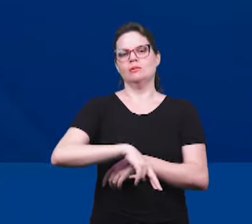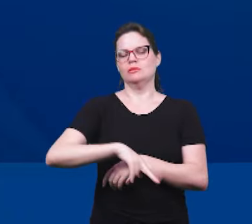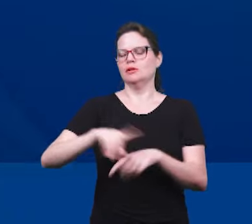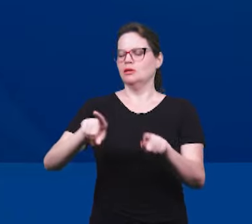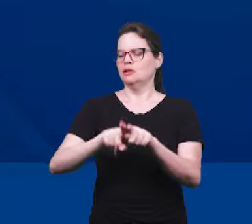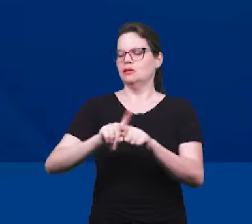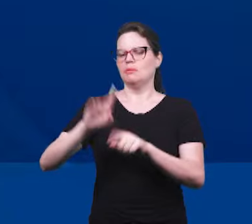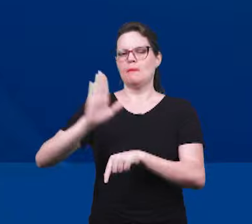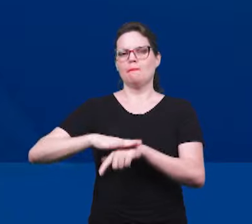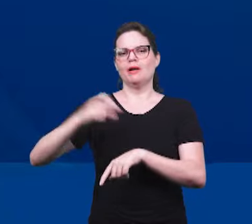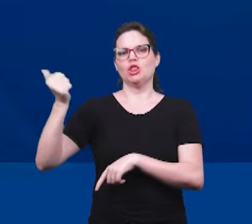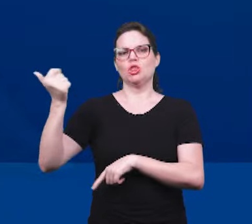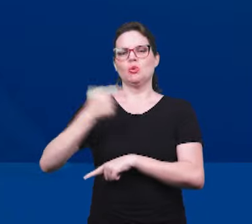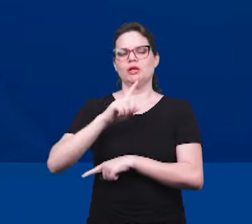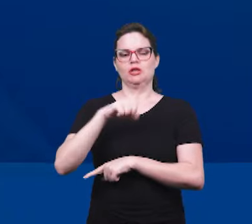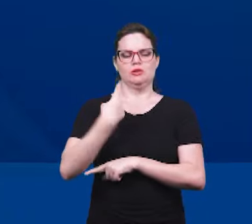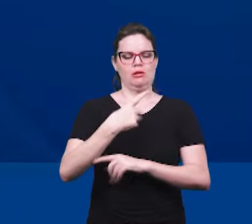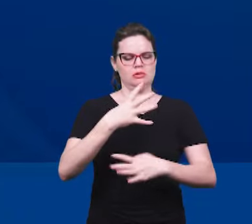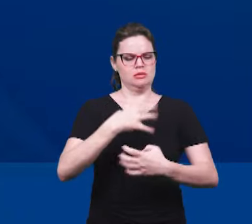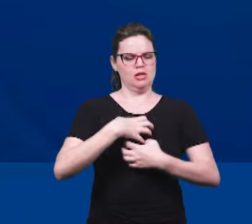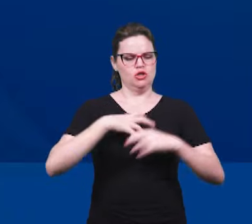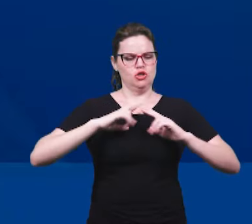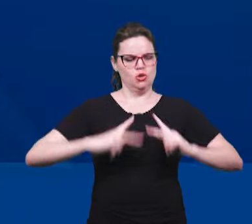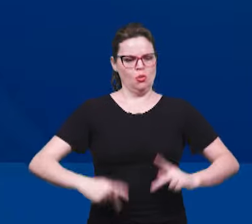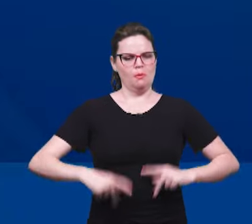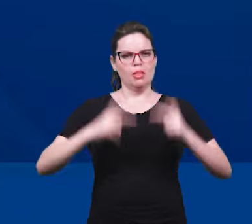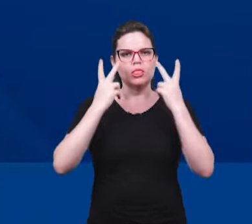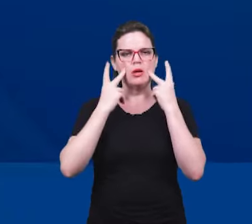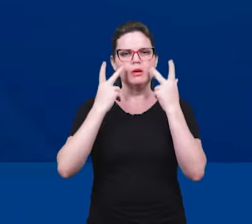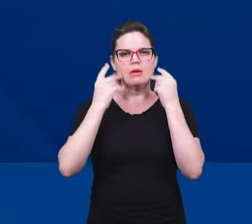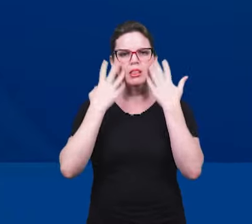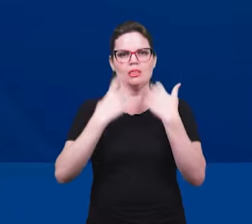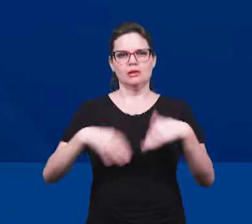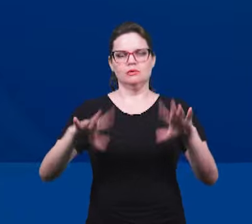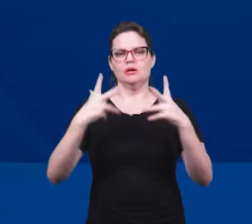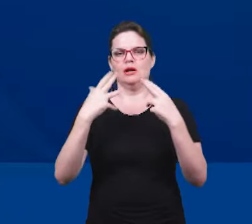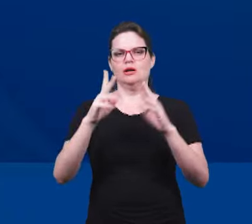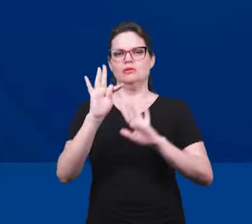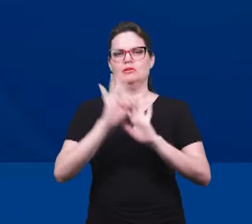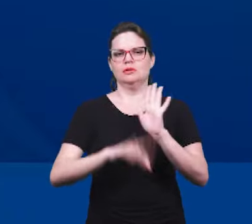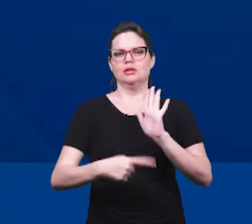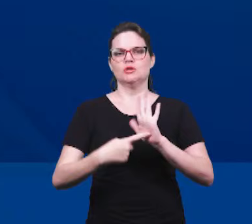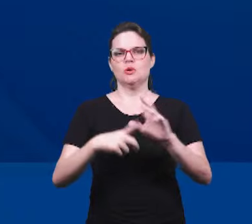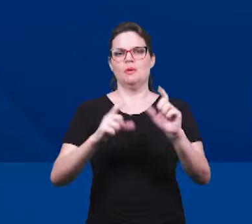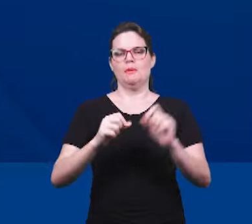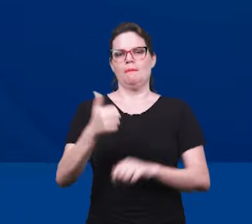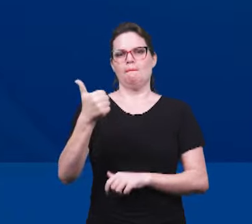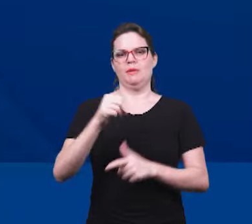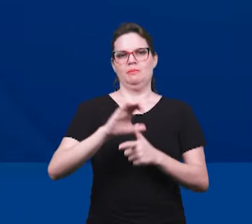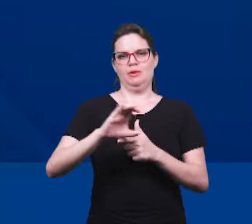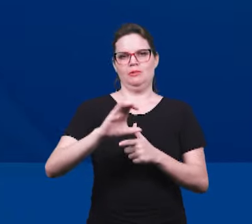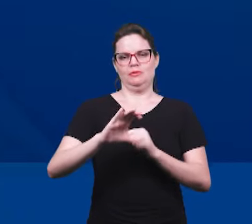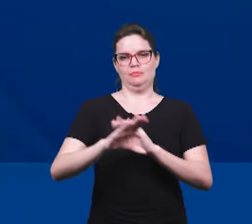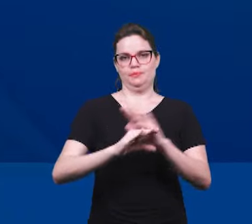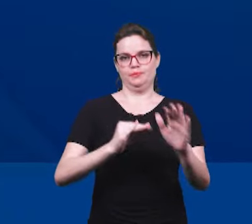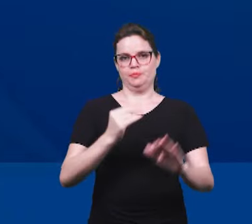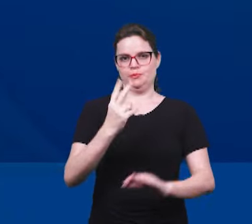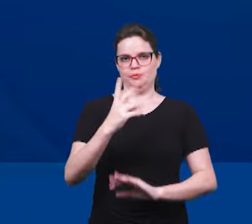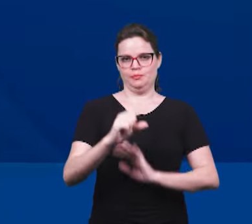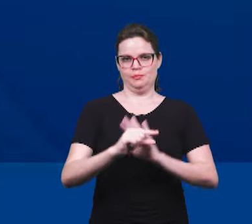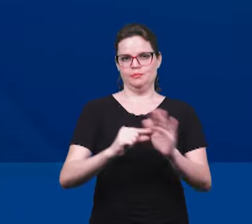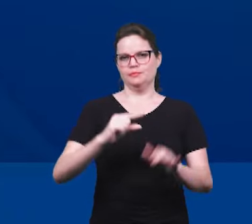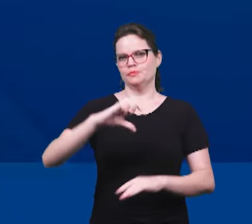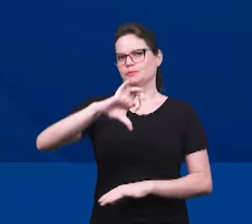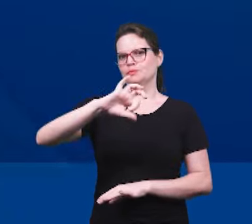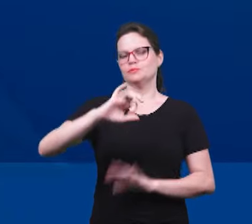muito além do que os sentidos humanos eles conseguem alcançar, como está escrito lá em 1 Coríntios, capítulo 2, verso